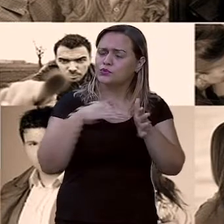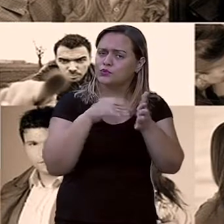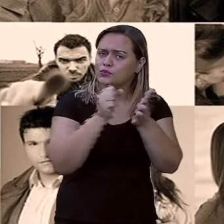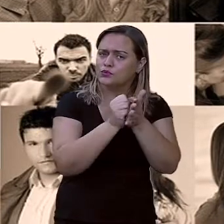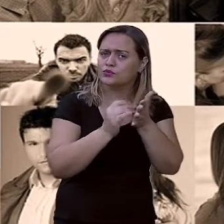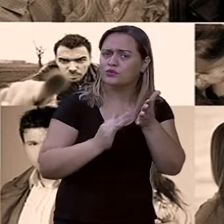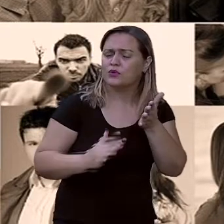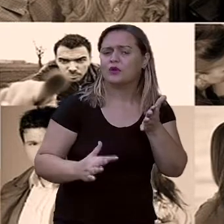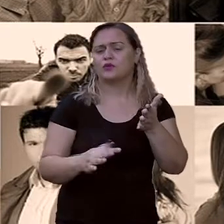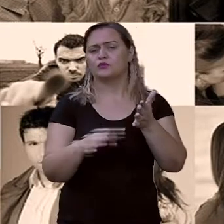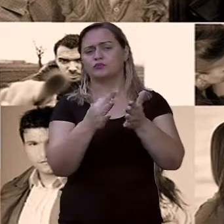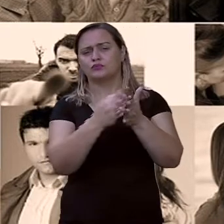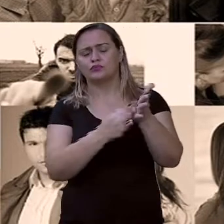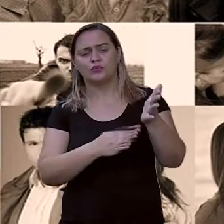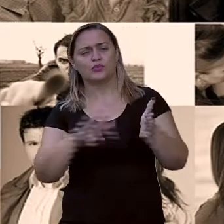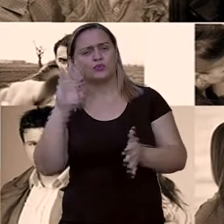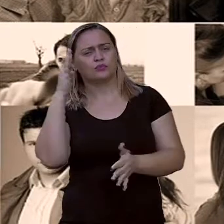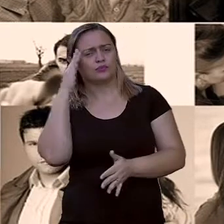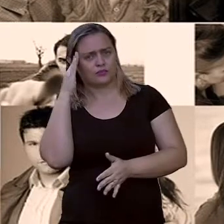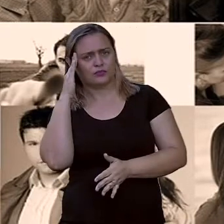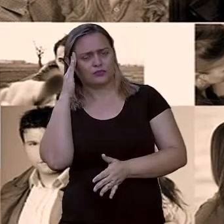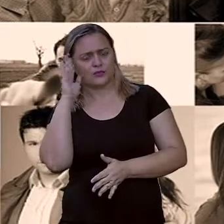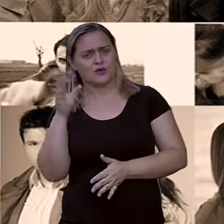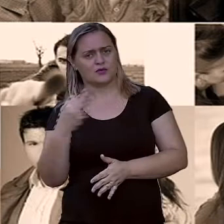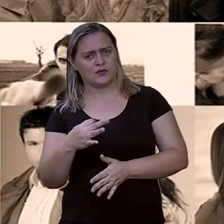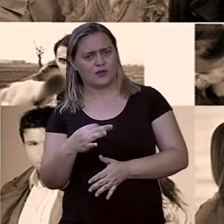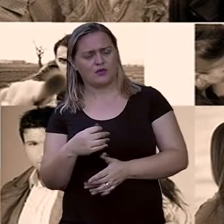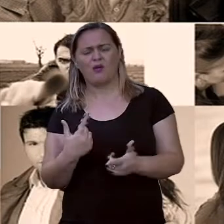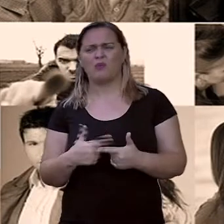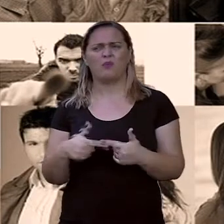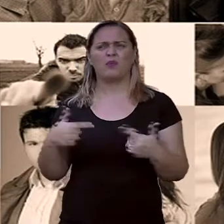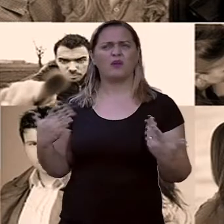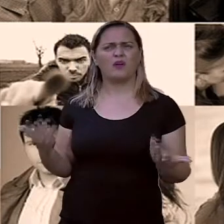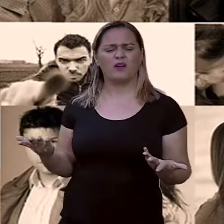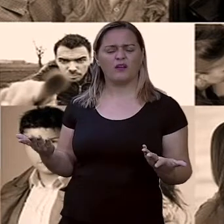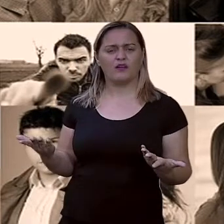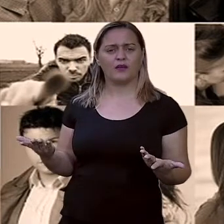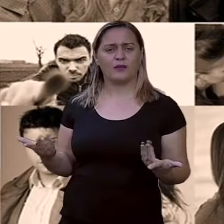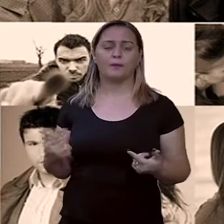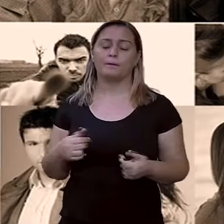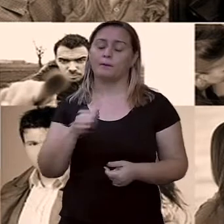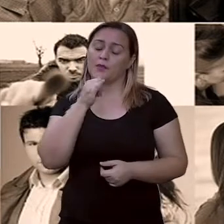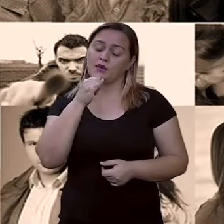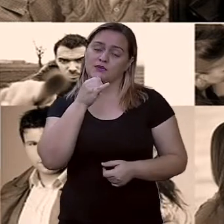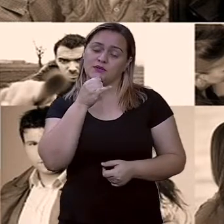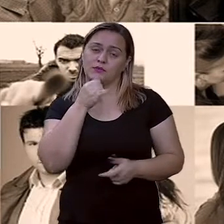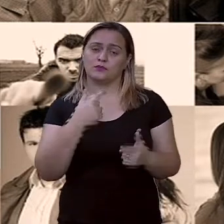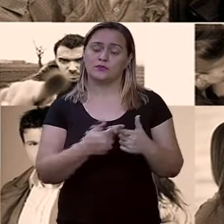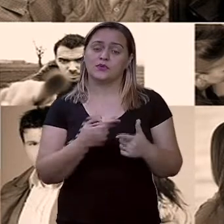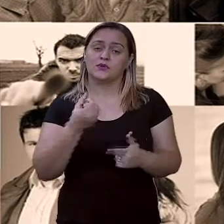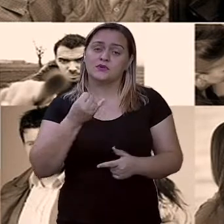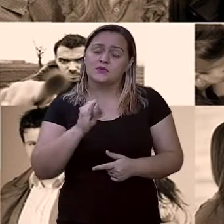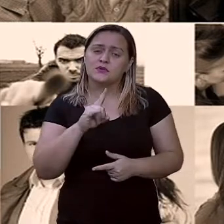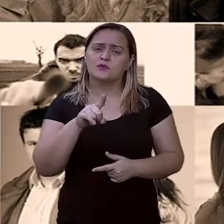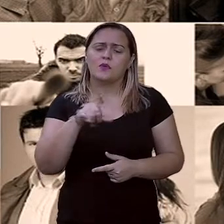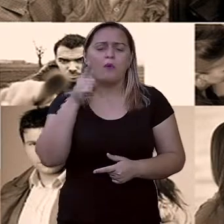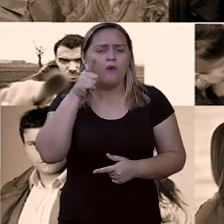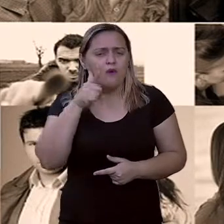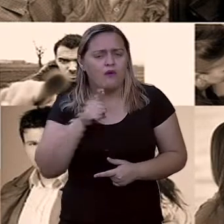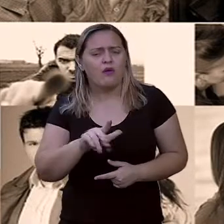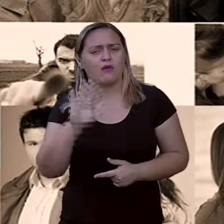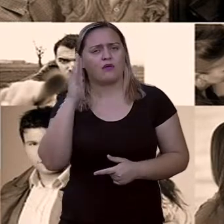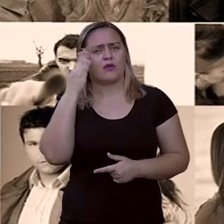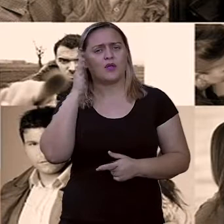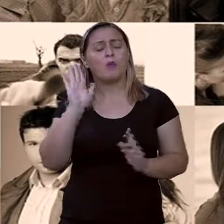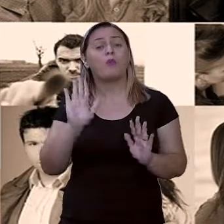e compreensão textual. Por que professora? Porque se você consegue entender qual é o objetivo de um artigo